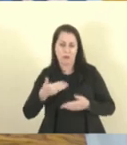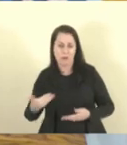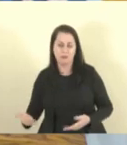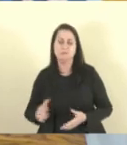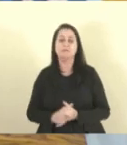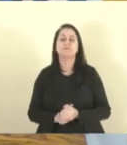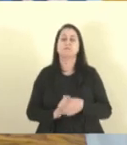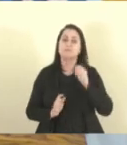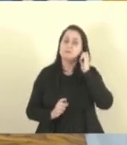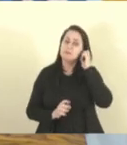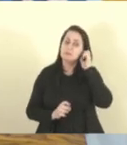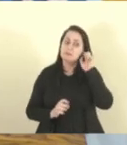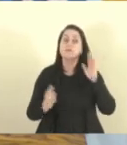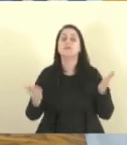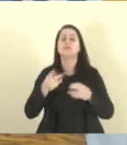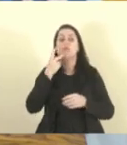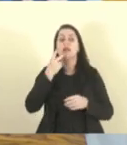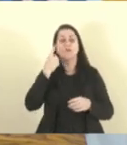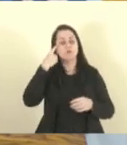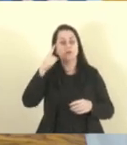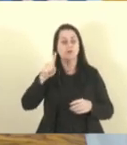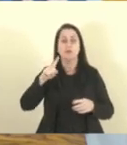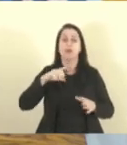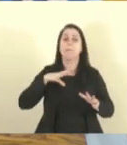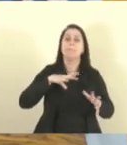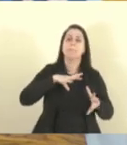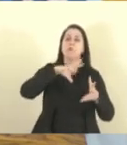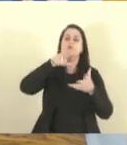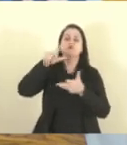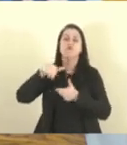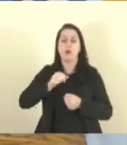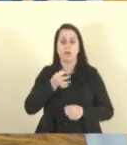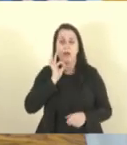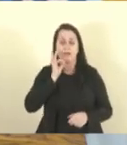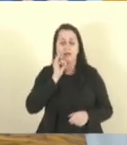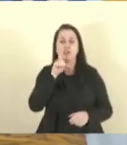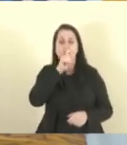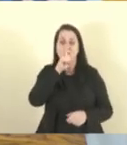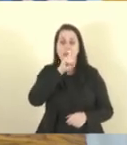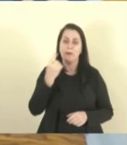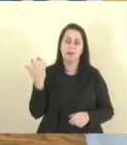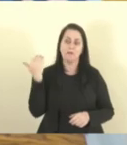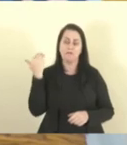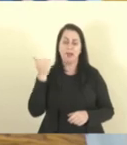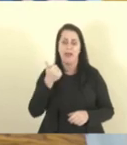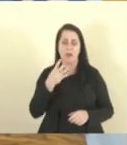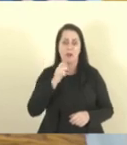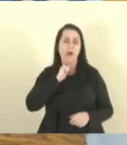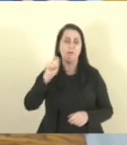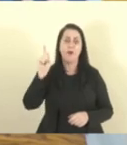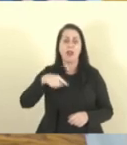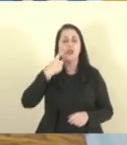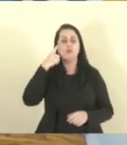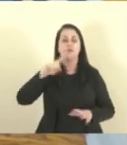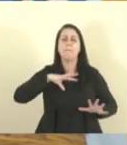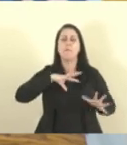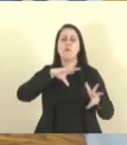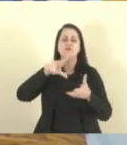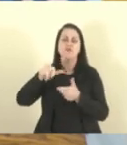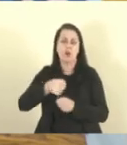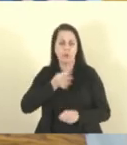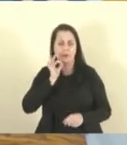Eu venho falar hoje sobre o Dia Mundial do Café. Neste domingo, dia 14 de abril, é o Dia Mundial do Café.